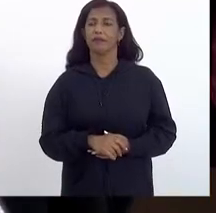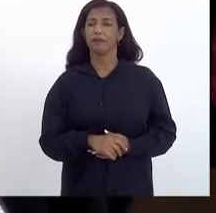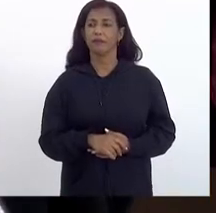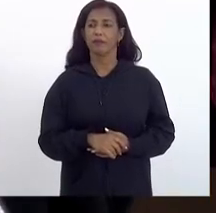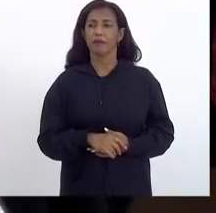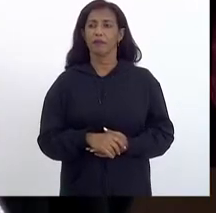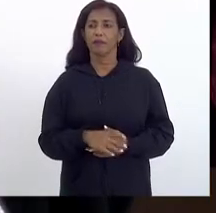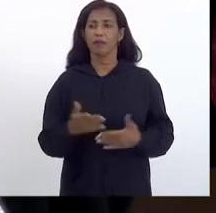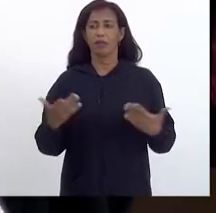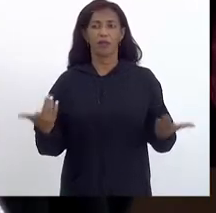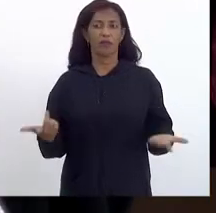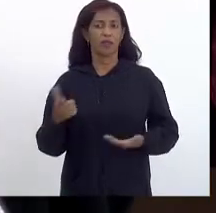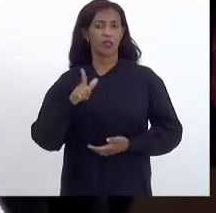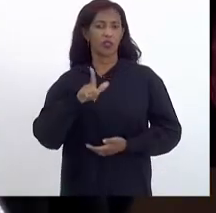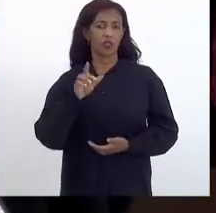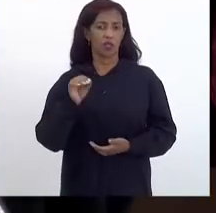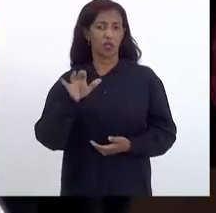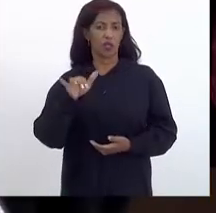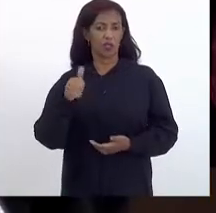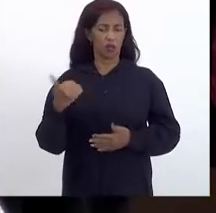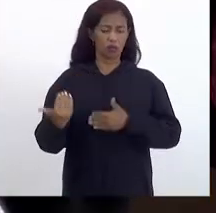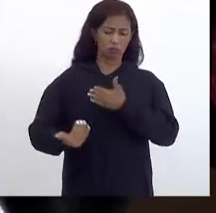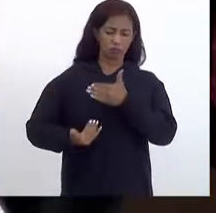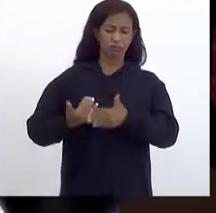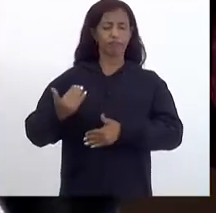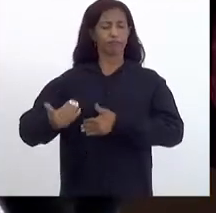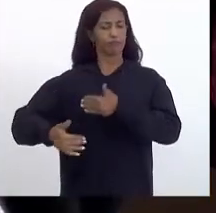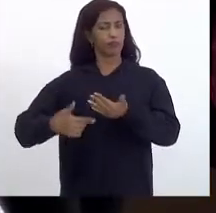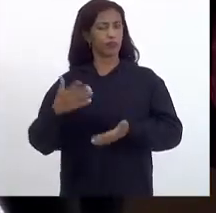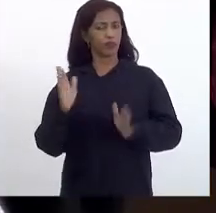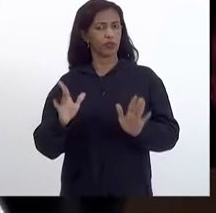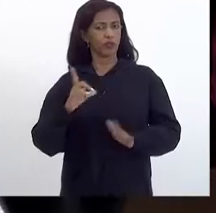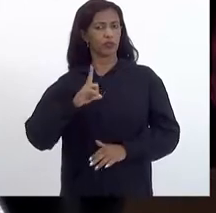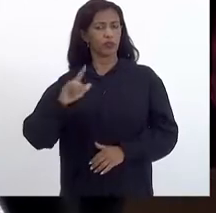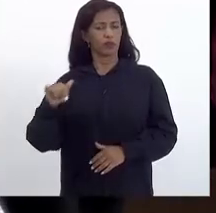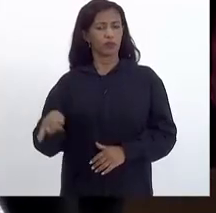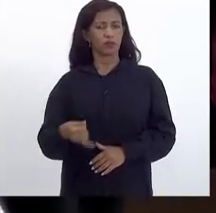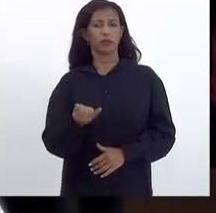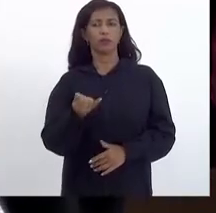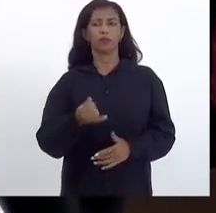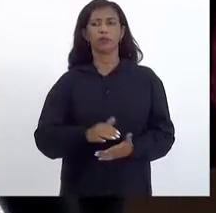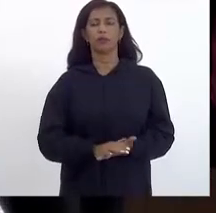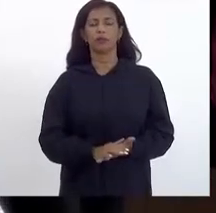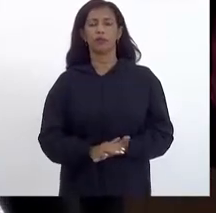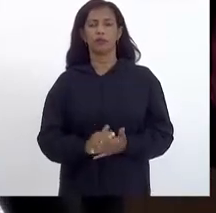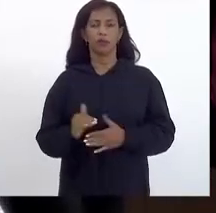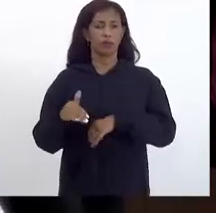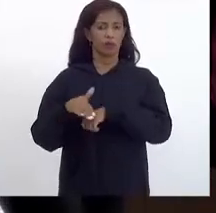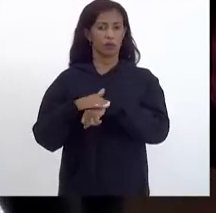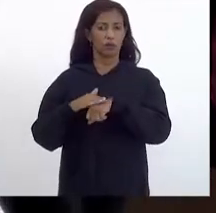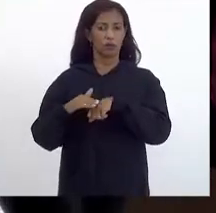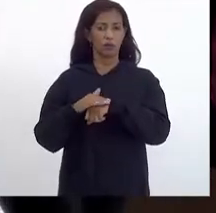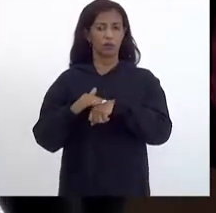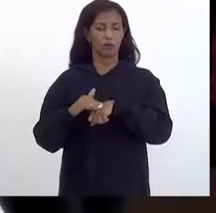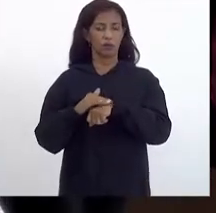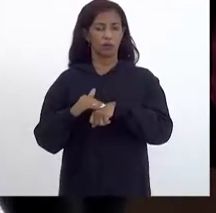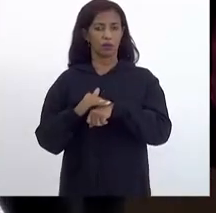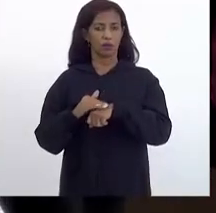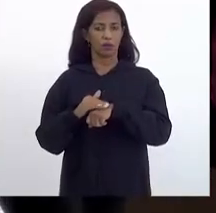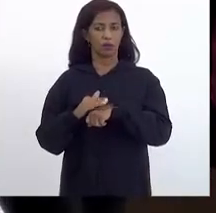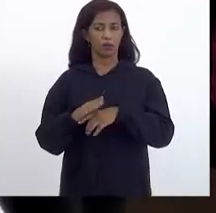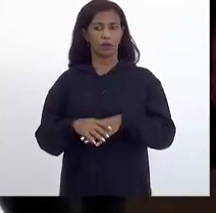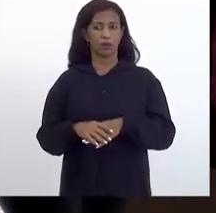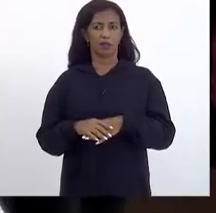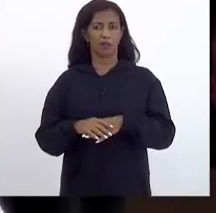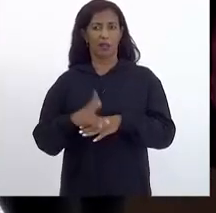Evidentemente que essa LOA trouxe avanços, eu já tive oportunidade de comentar, porque fechou a